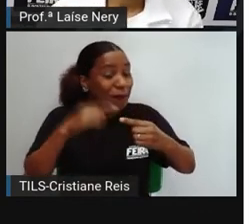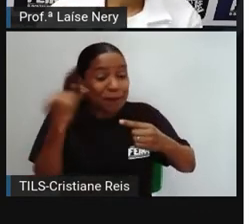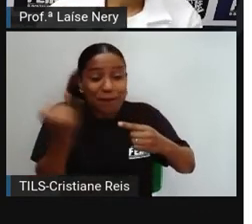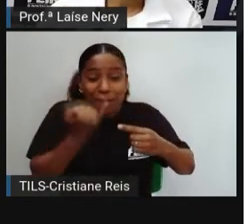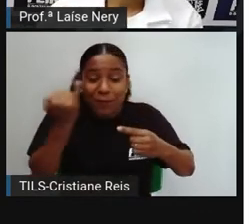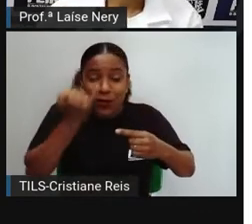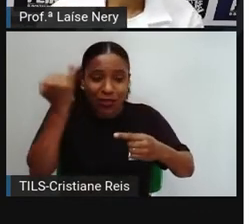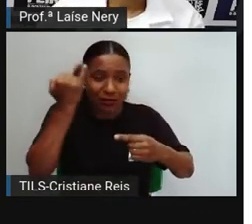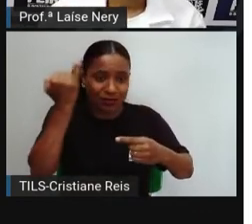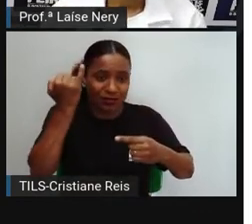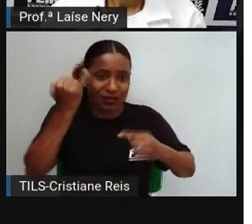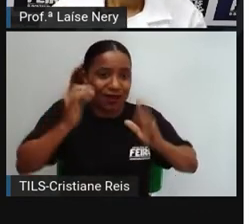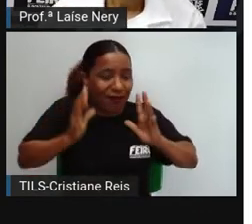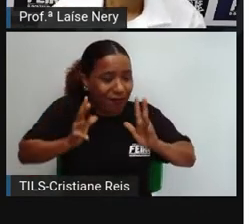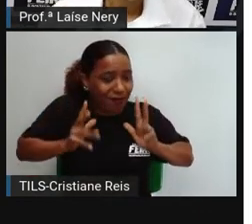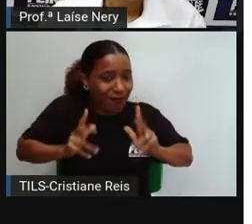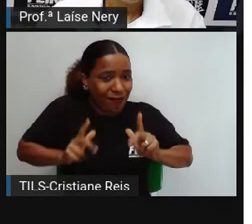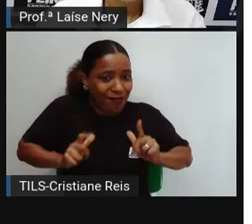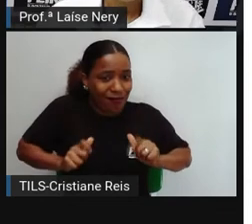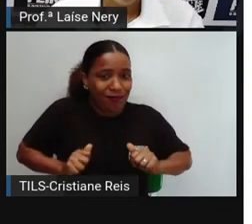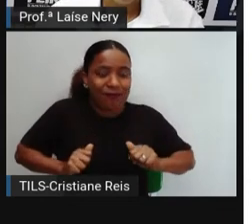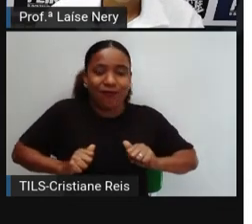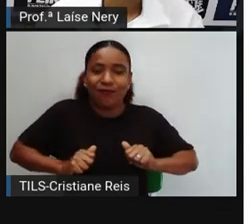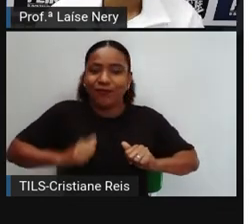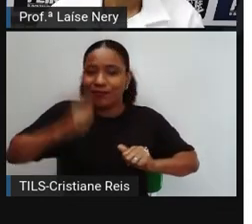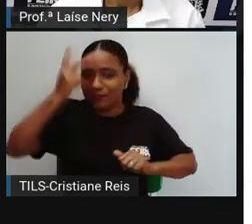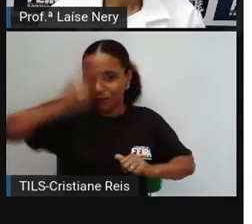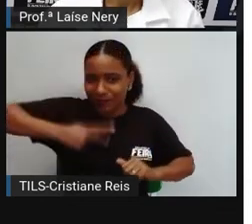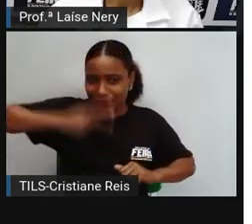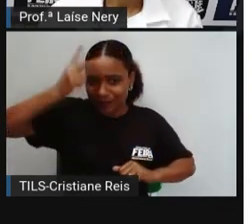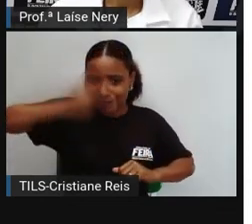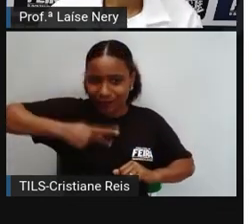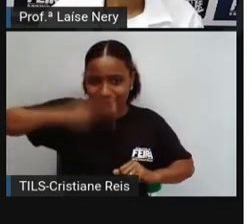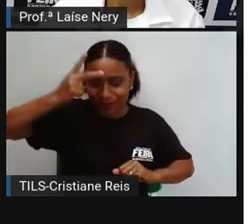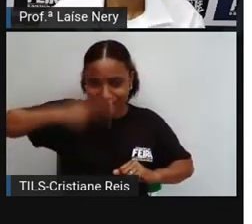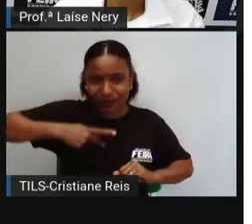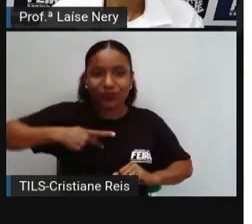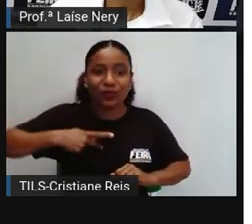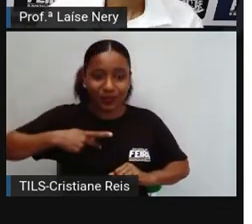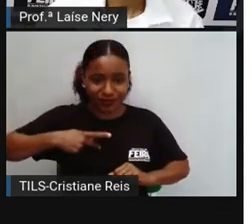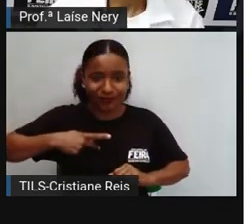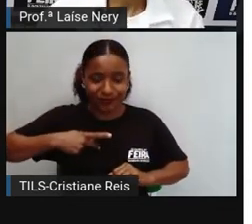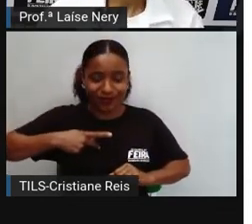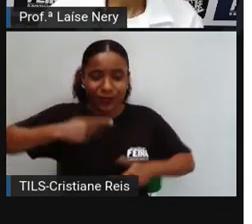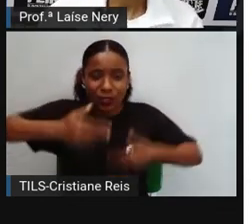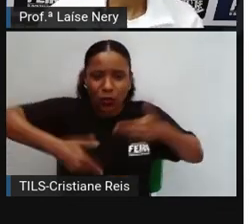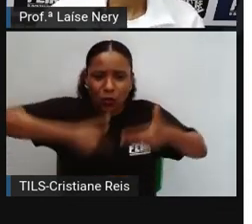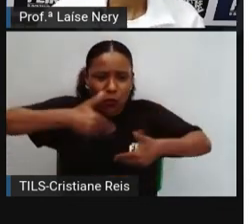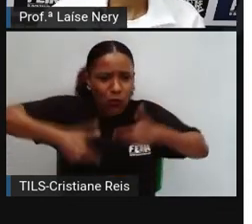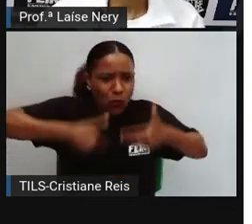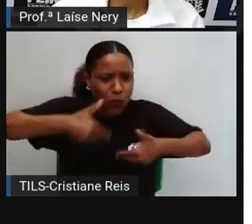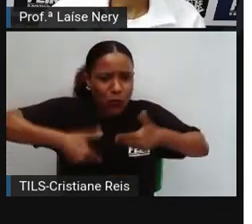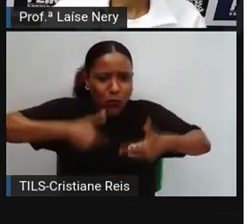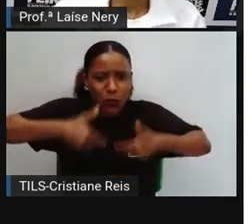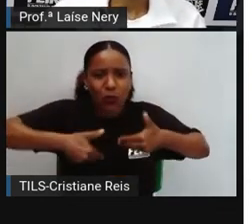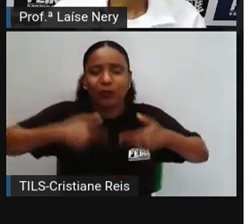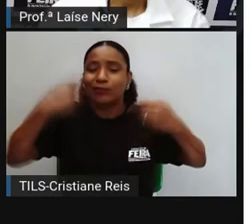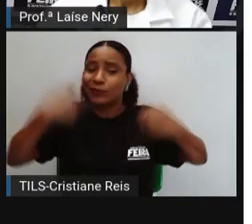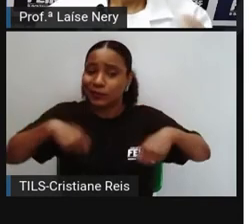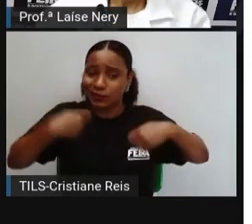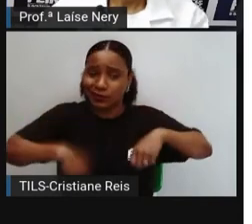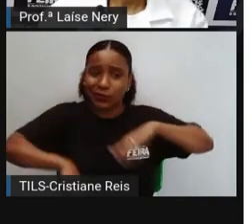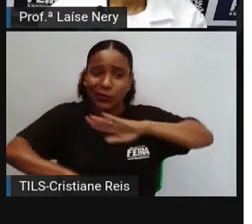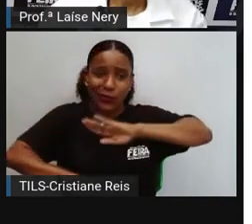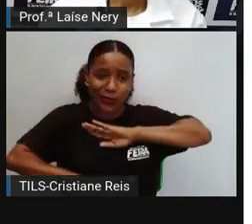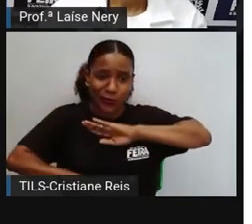pessoal. higiene pessoal é o conjunto de cuidados que todos devem ter com o corpo